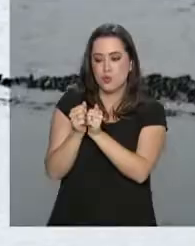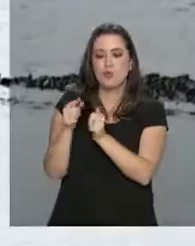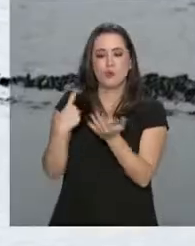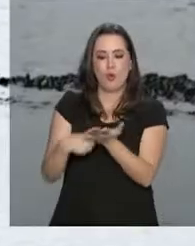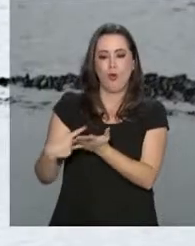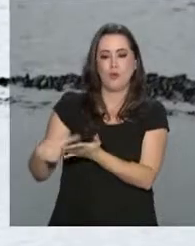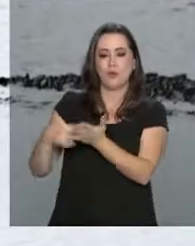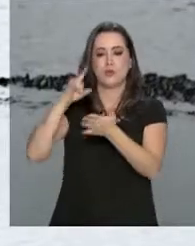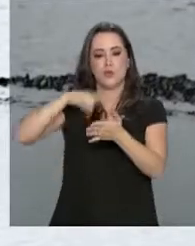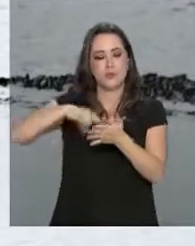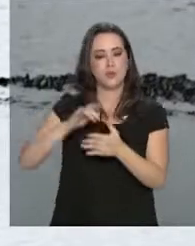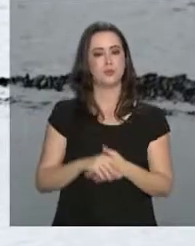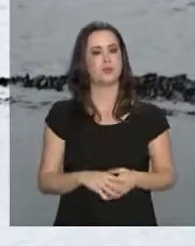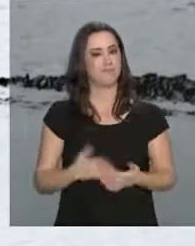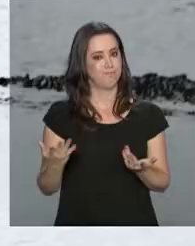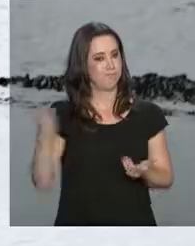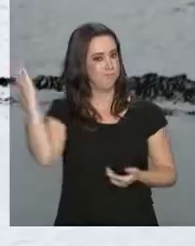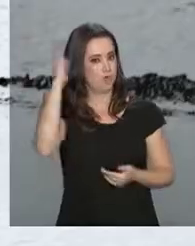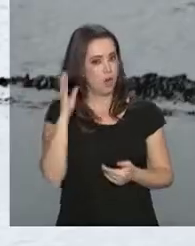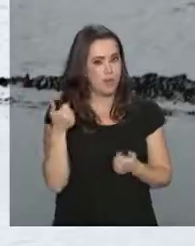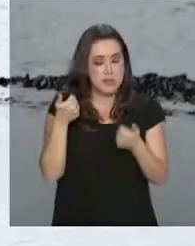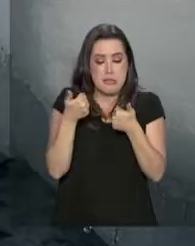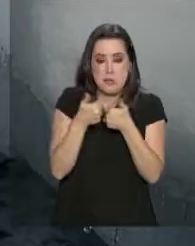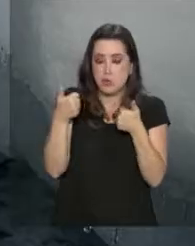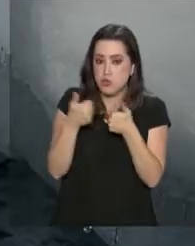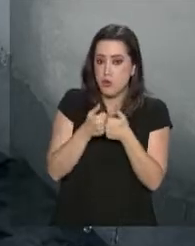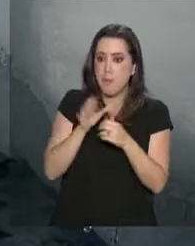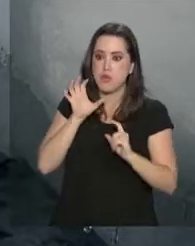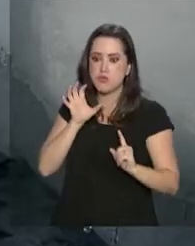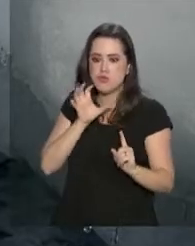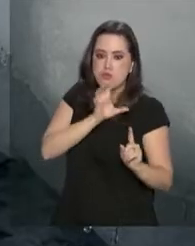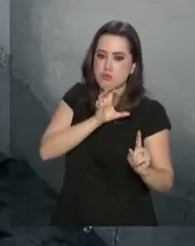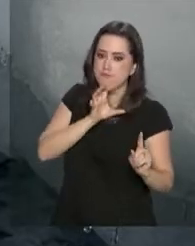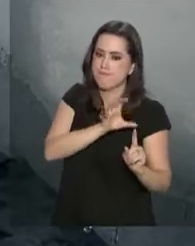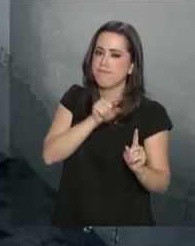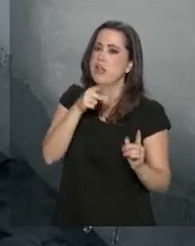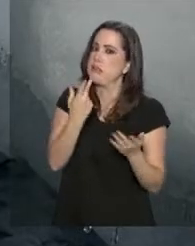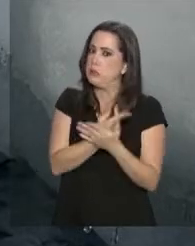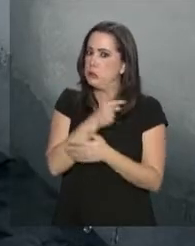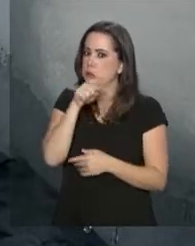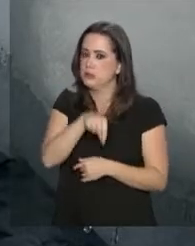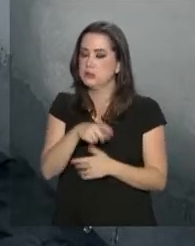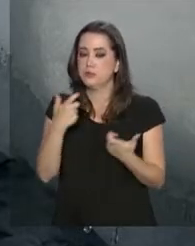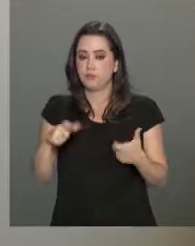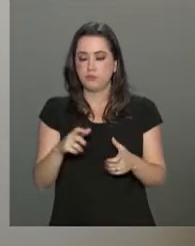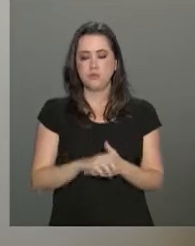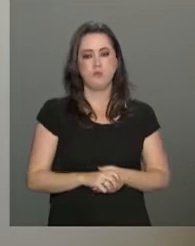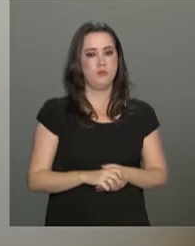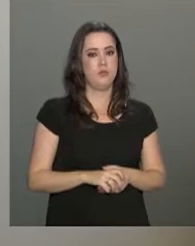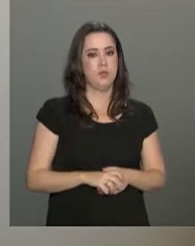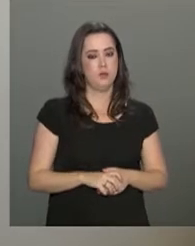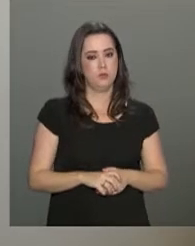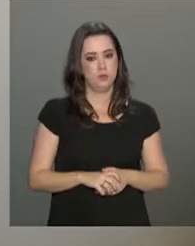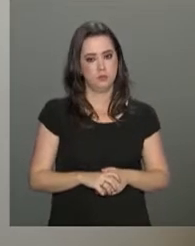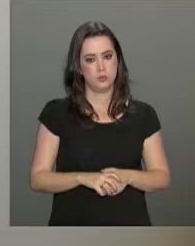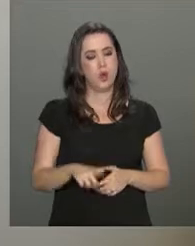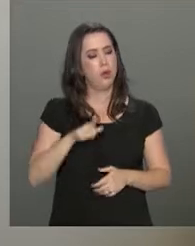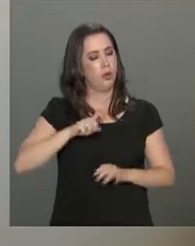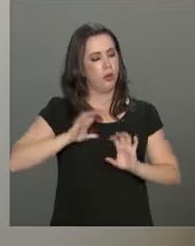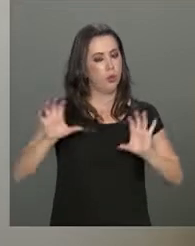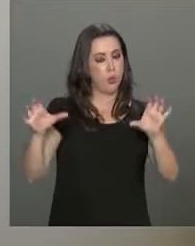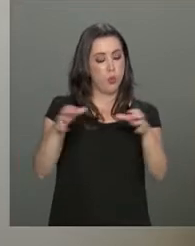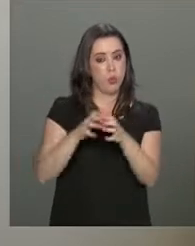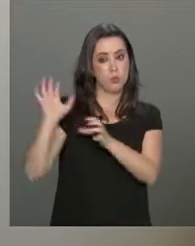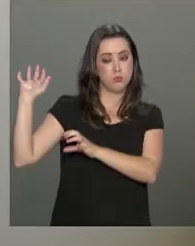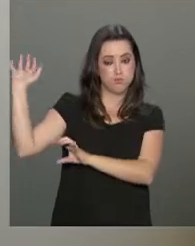tratado. O Brasil monitora de perto os impactos que provoca nesse ecossistema. A gente formou o grupo ambiental, o